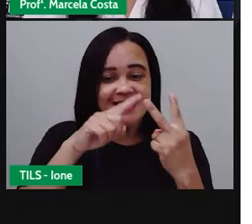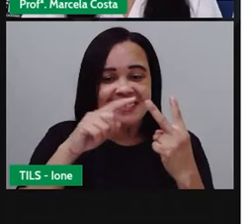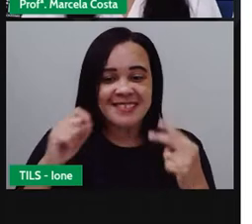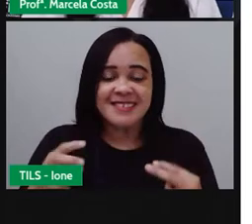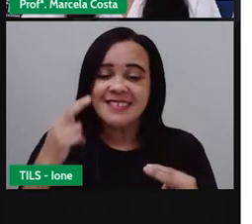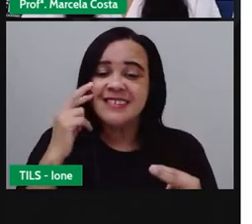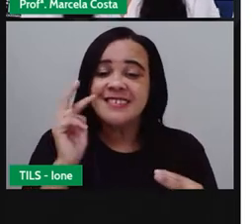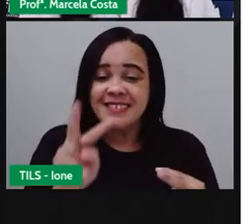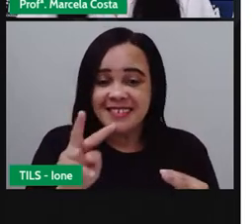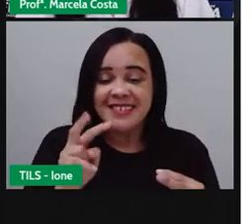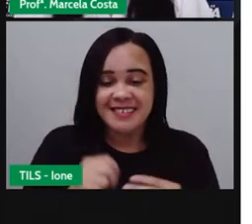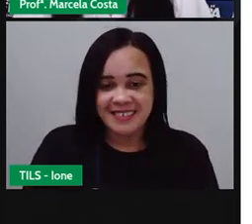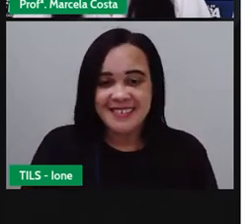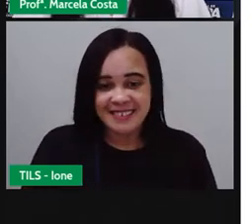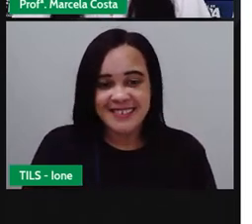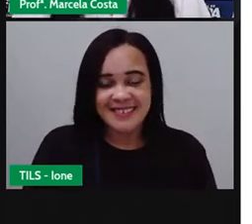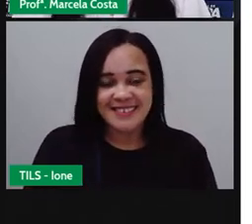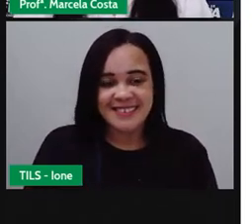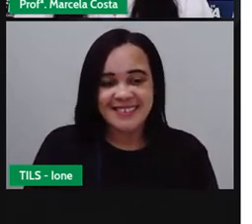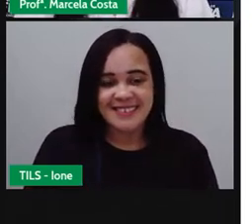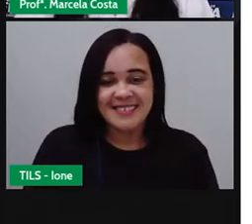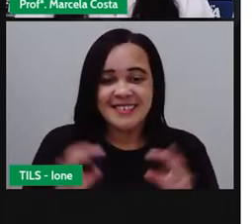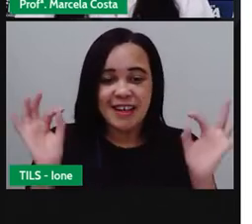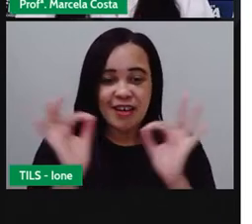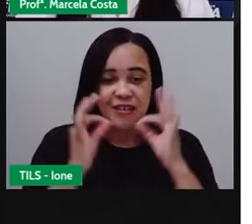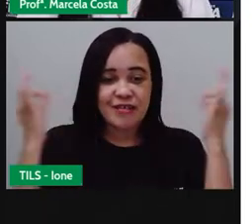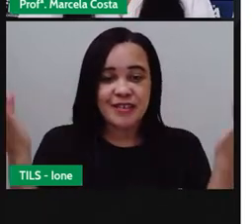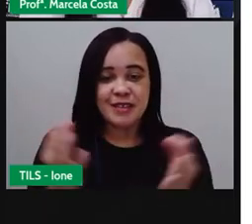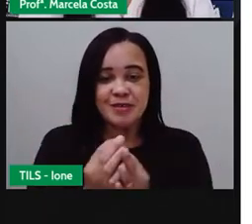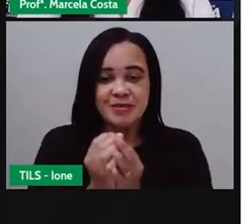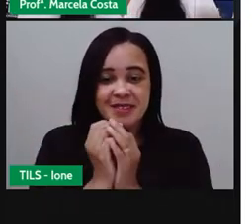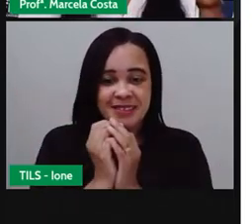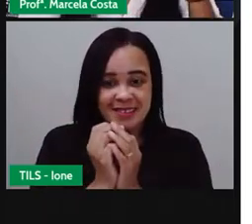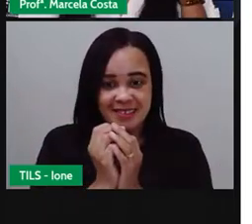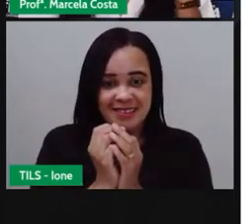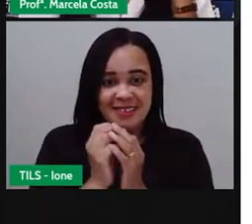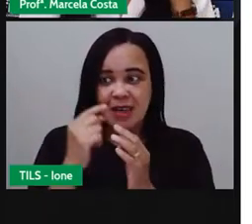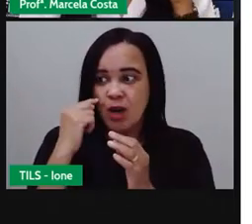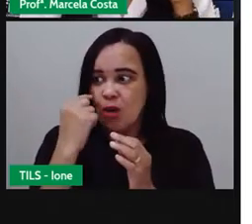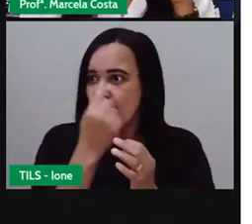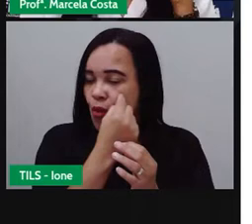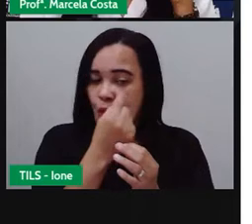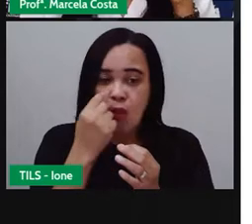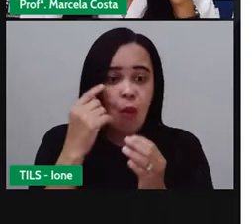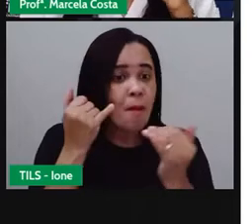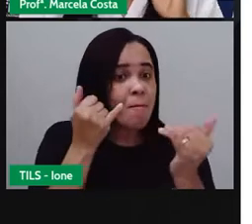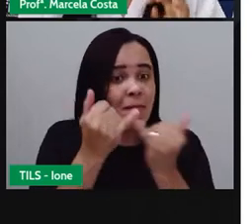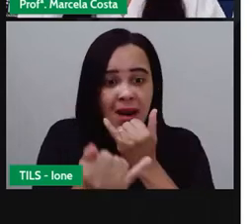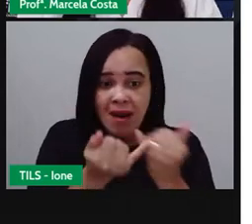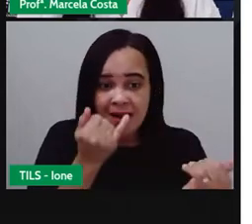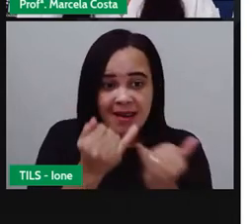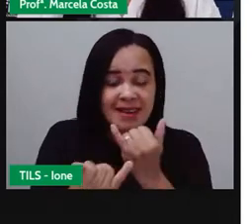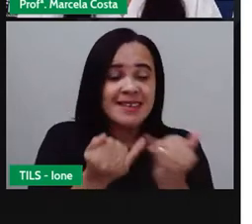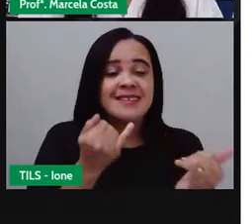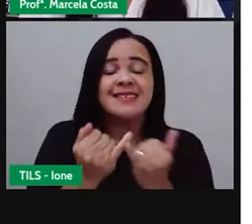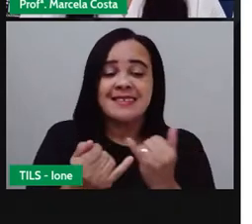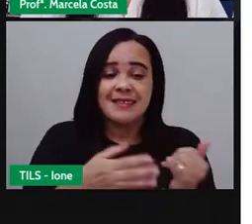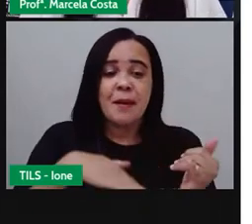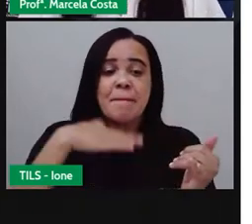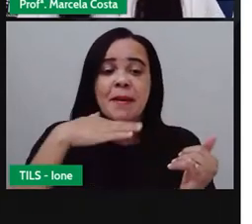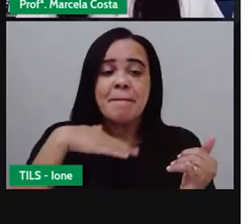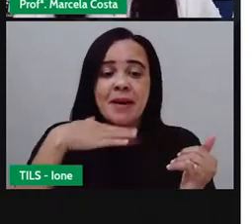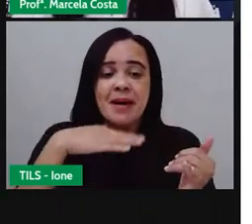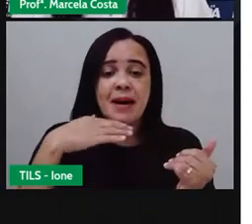Vejam aqui que nessa outra imagem a gente observa que o olhar, o formato do olho da mãe